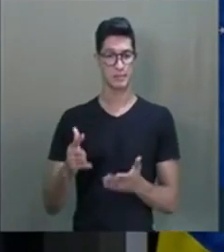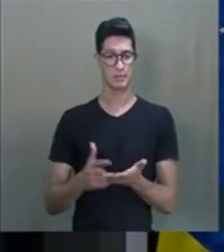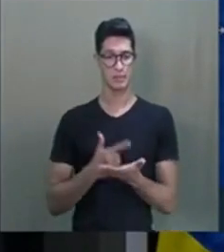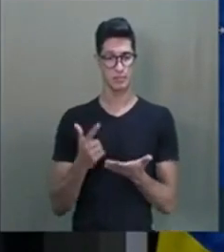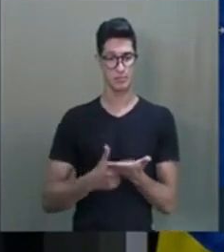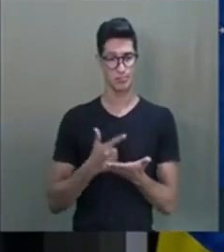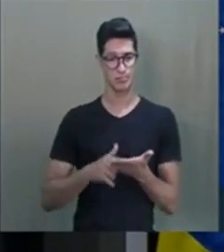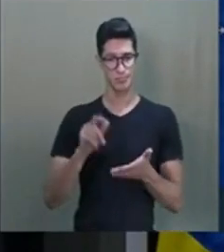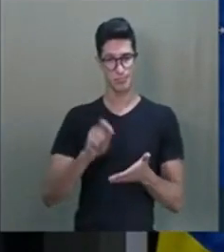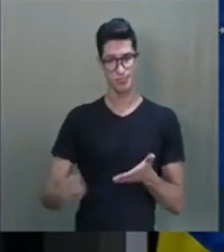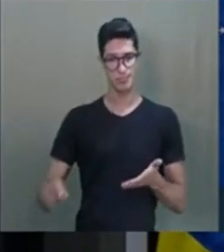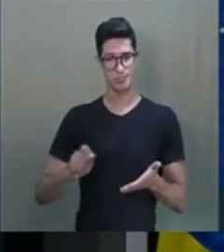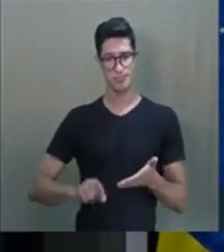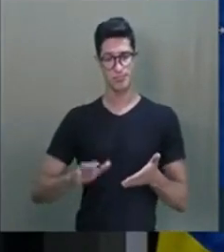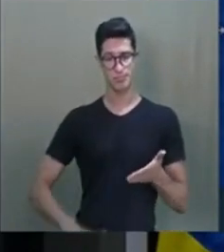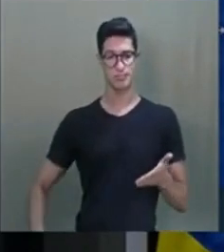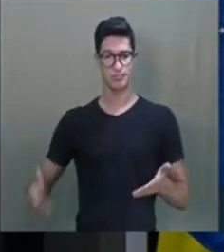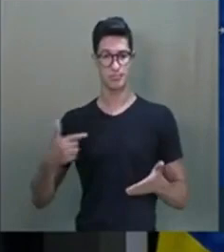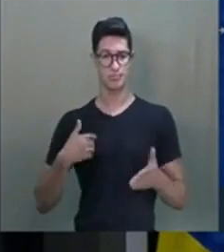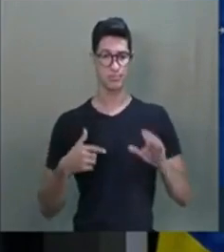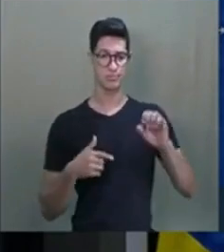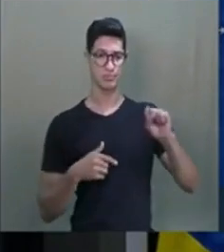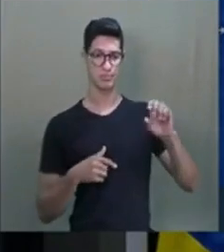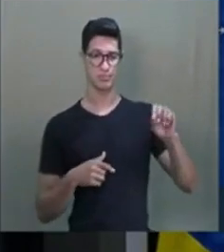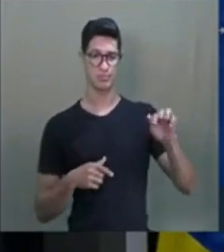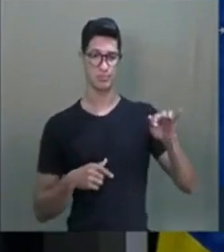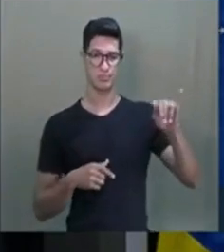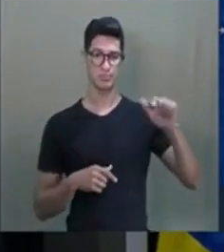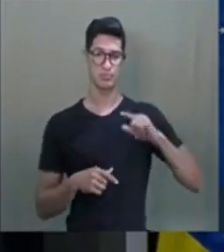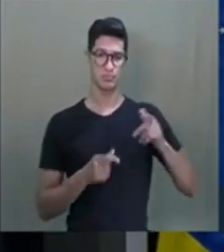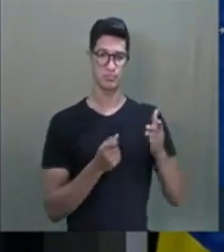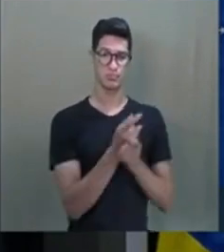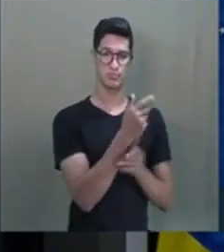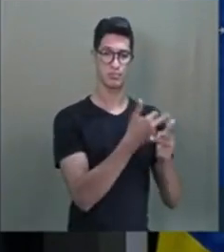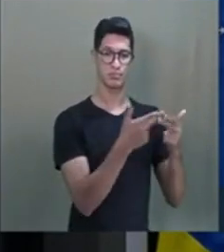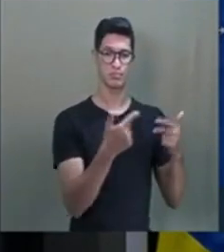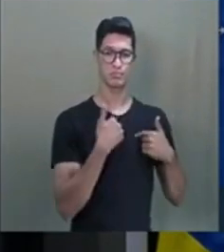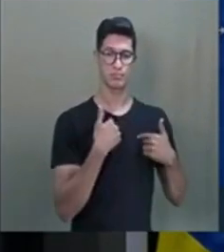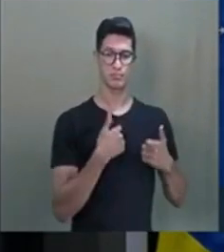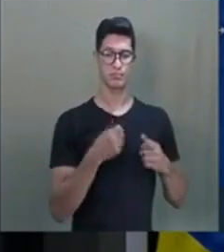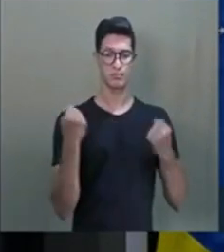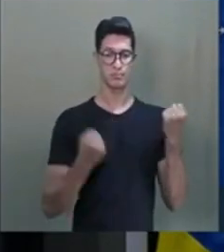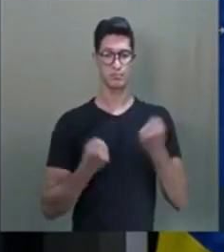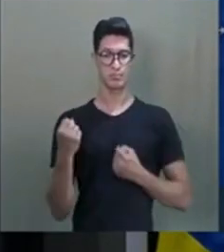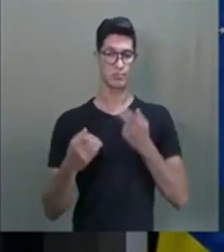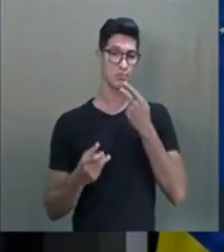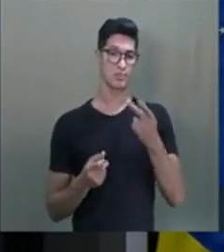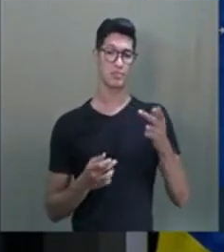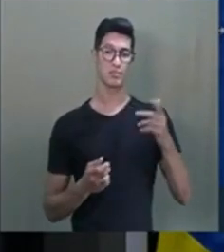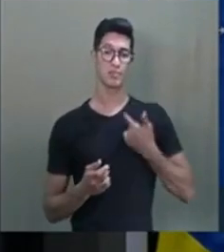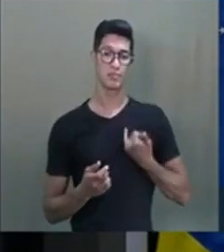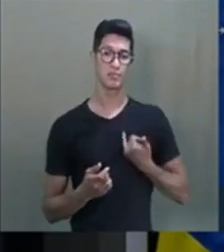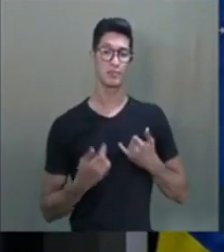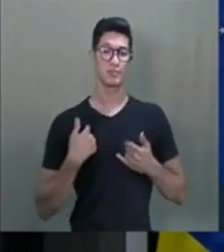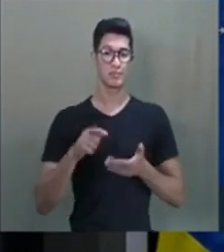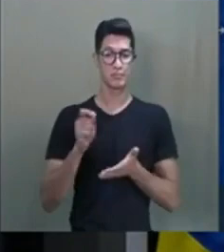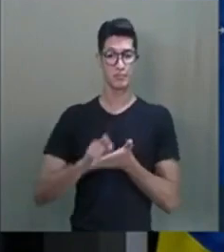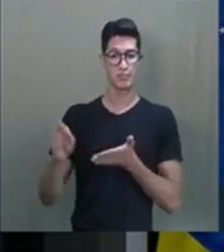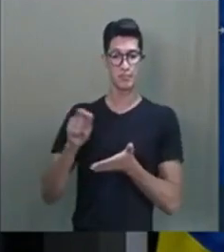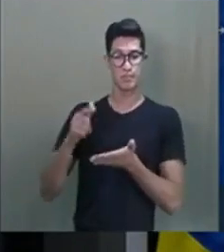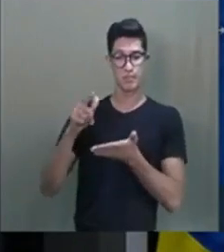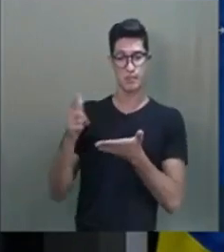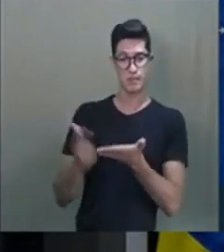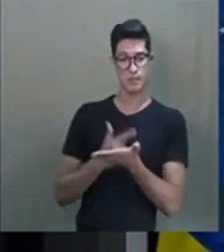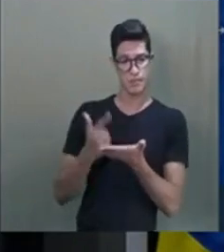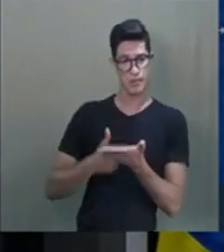crianças, que ele estava escrevendo. A Sofia tinha ido comprar algumas coisas no supermercado e eu estava com ele no carro. E ele falou, olha, eu estou escrevendo esse livro